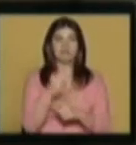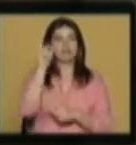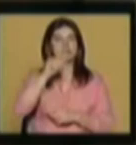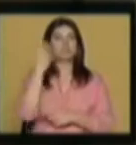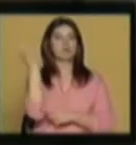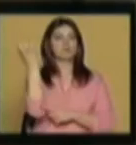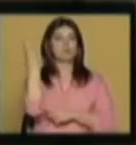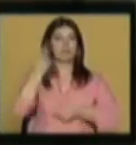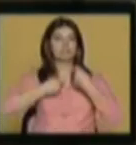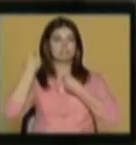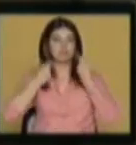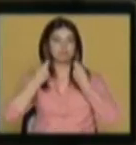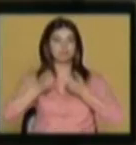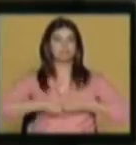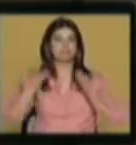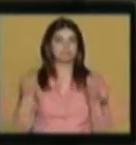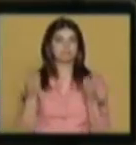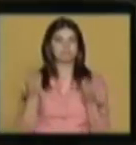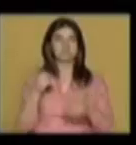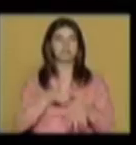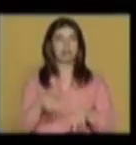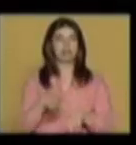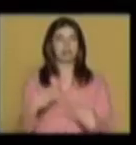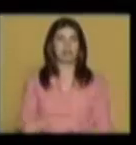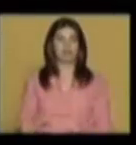cultural deste momento da história.